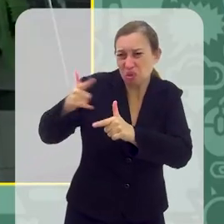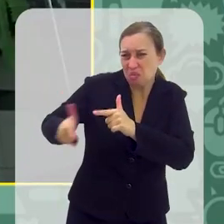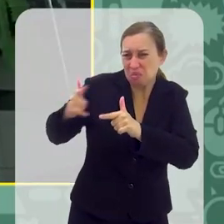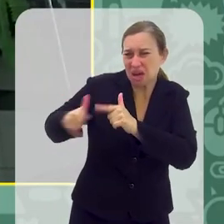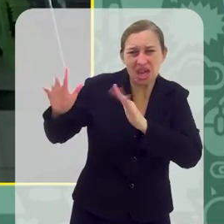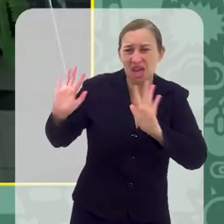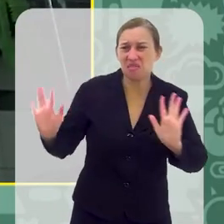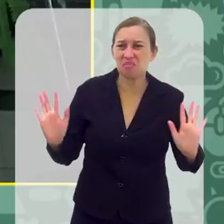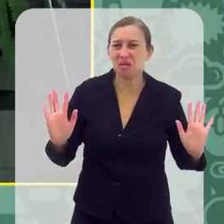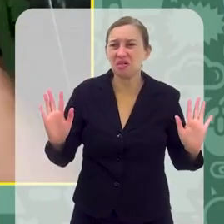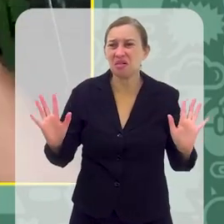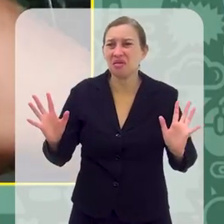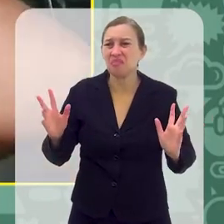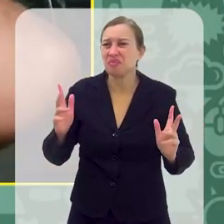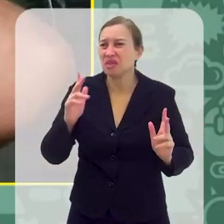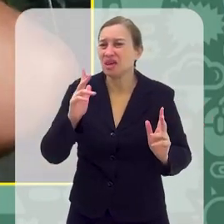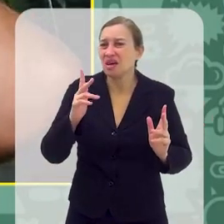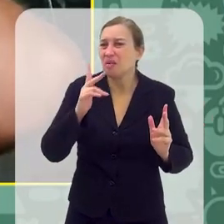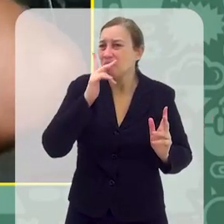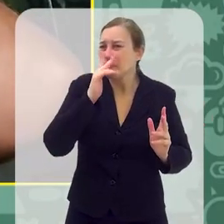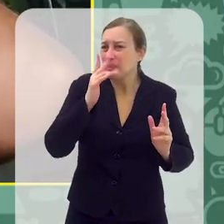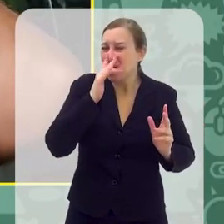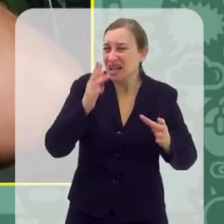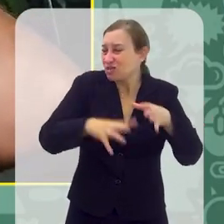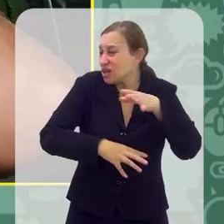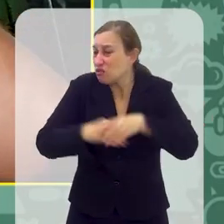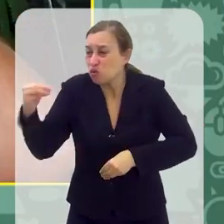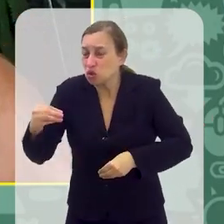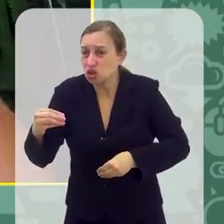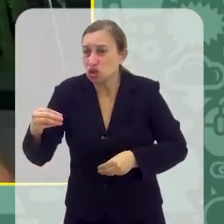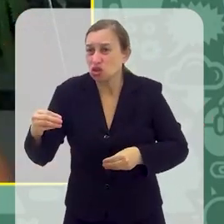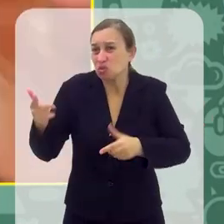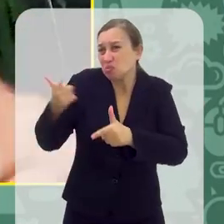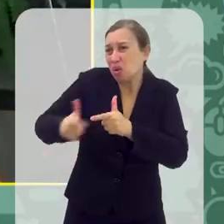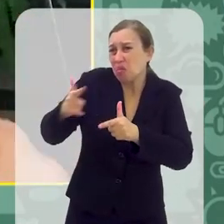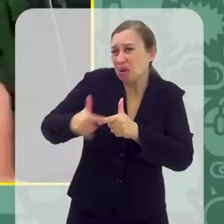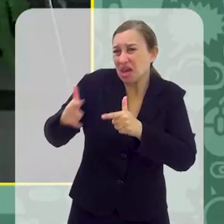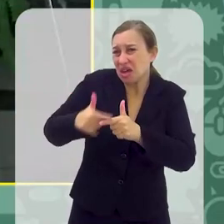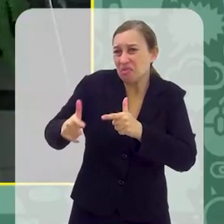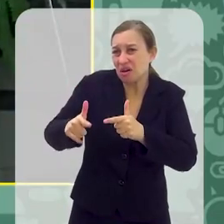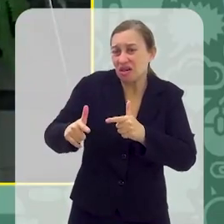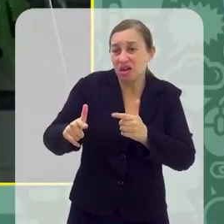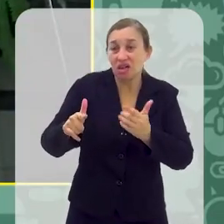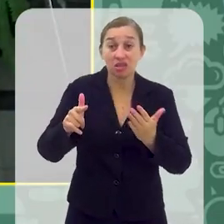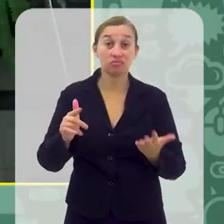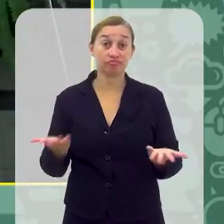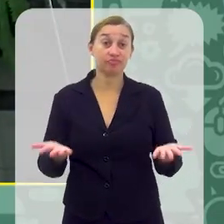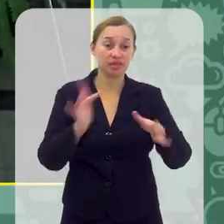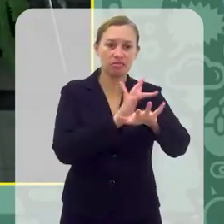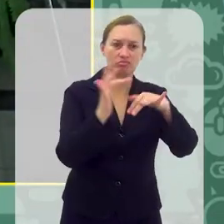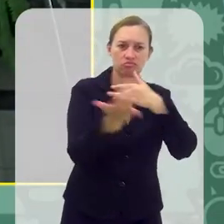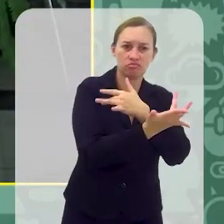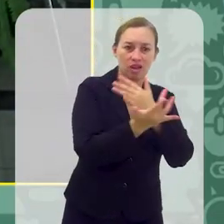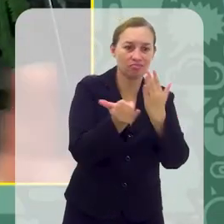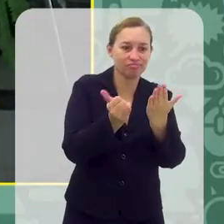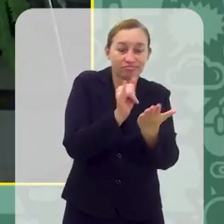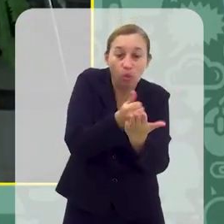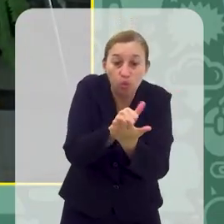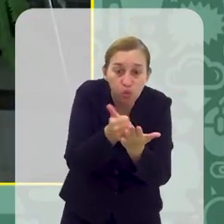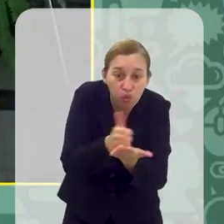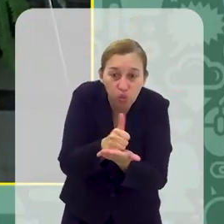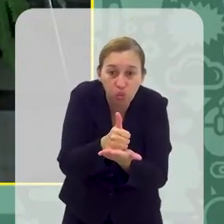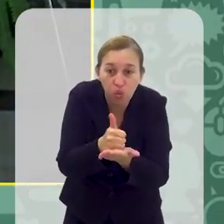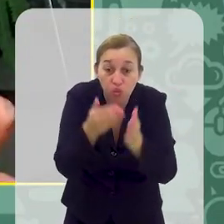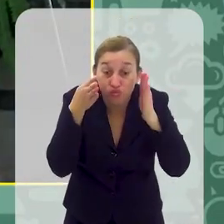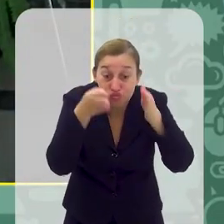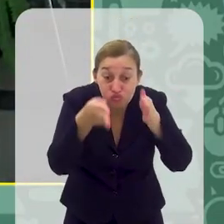realmente parece uma sensação do cérebro desligado. E a rede social, a internet, os jogos, eles podem muitas vezes fazer isso. Colocam o